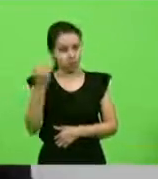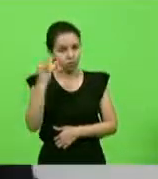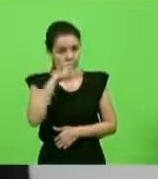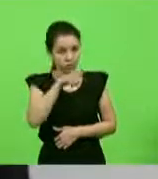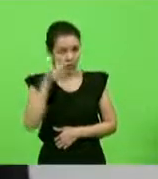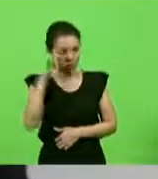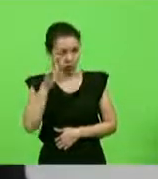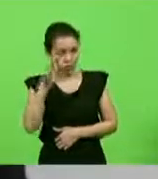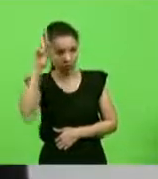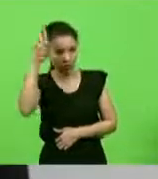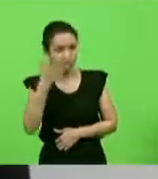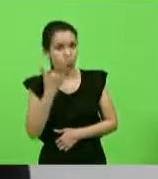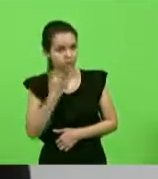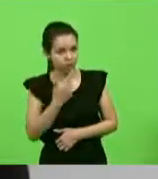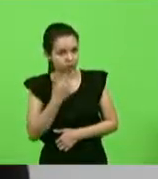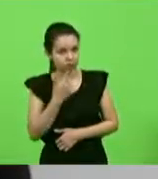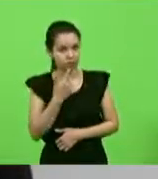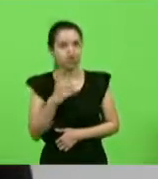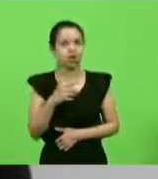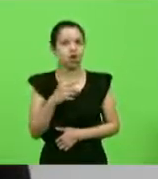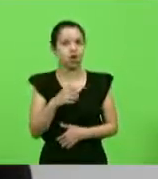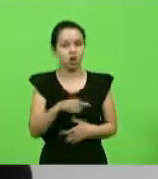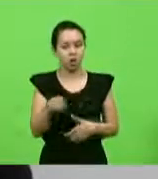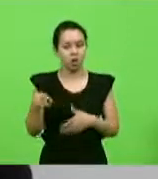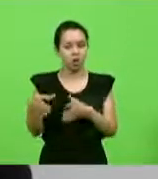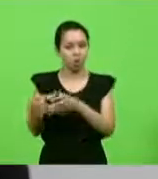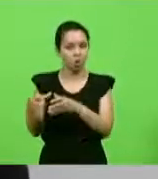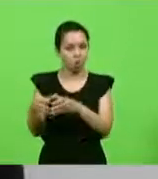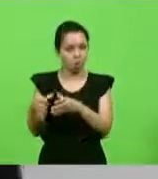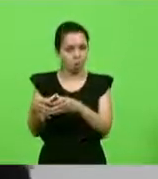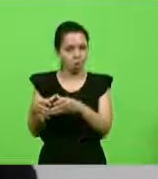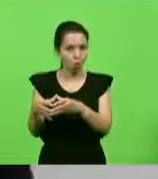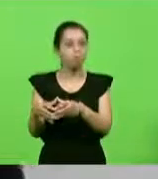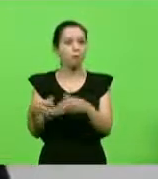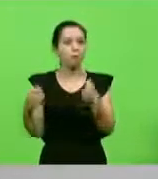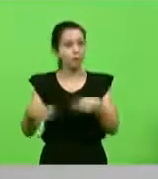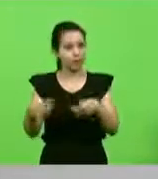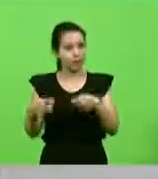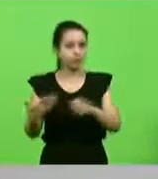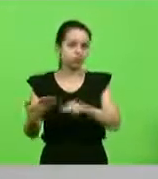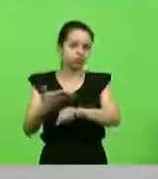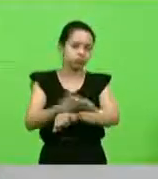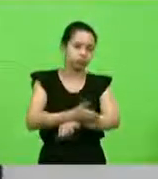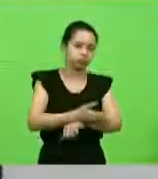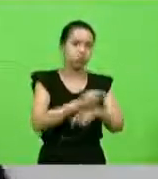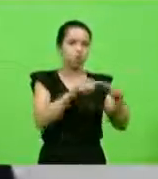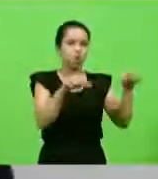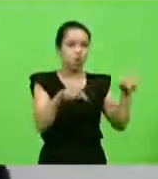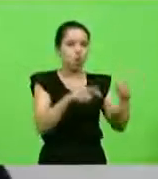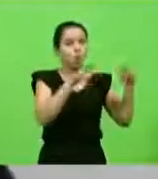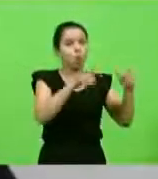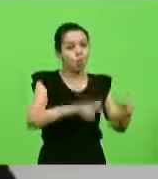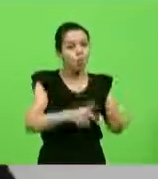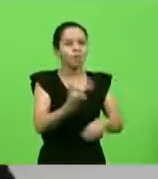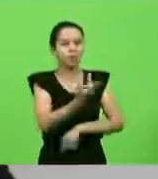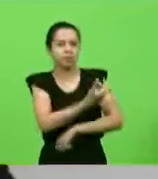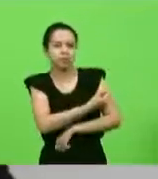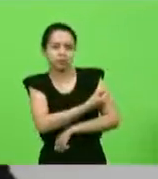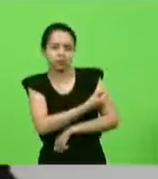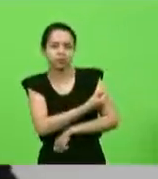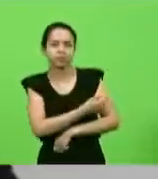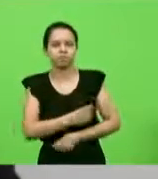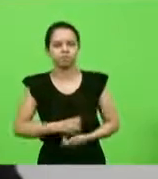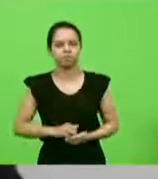as pessoas contempladas nesse primeiro grupo procurem, efetivamente, as salas de vacinas para receberem a